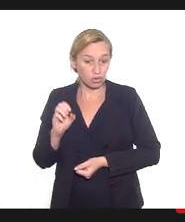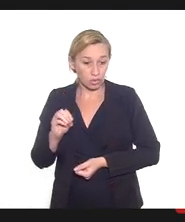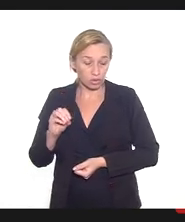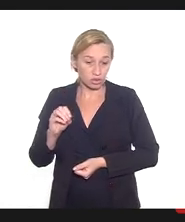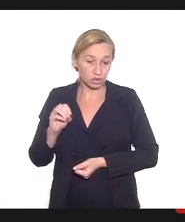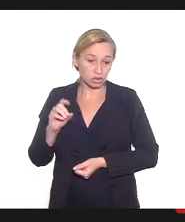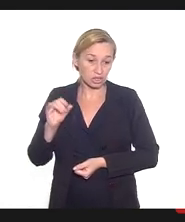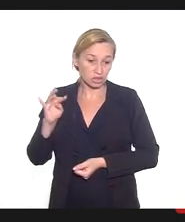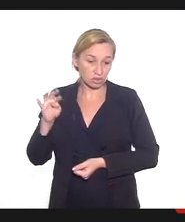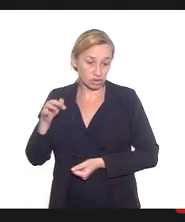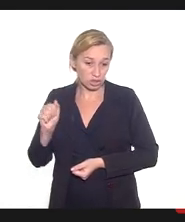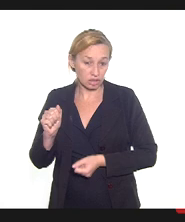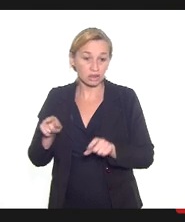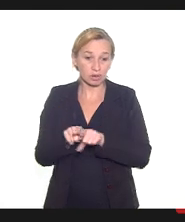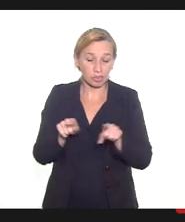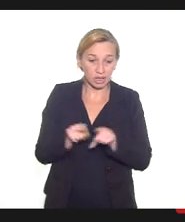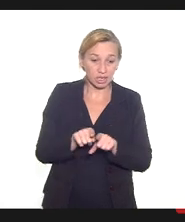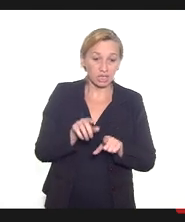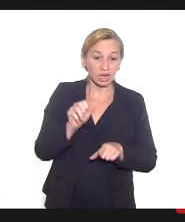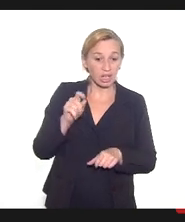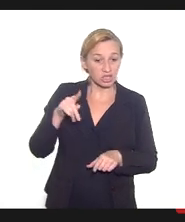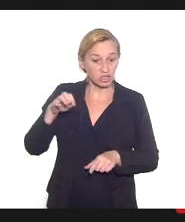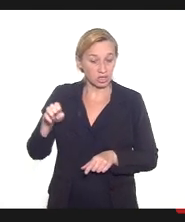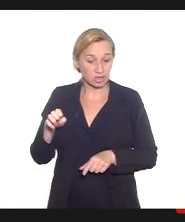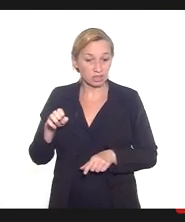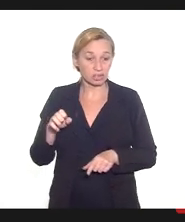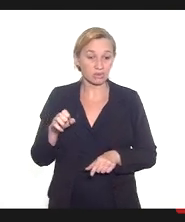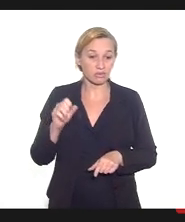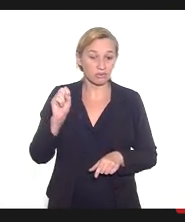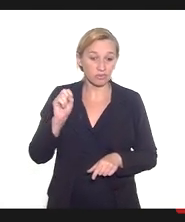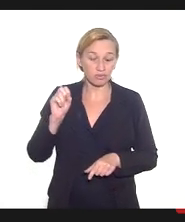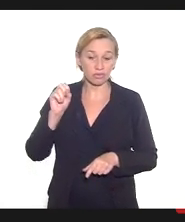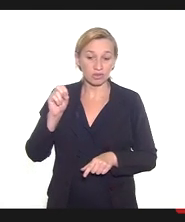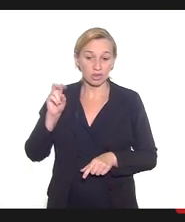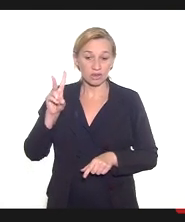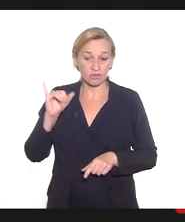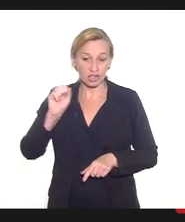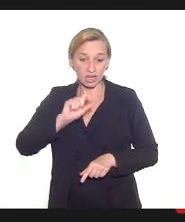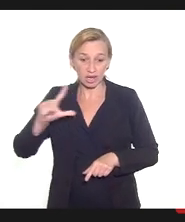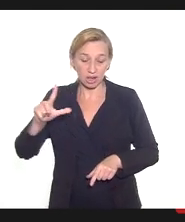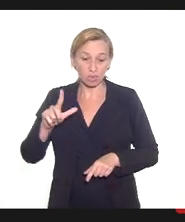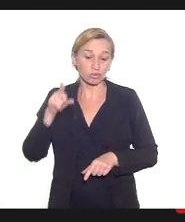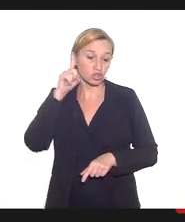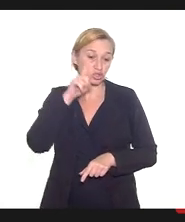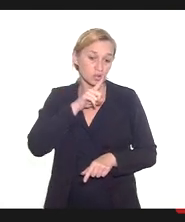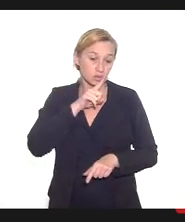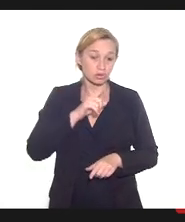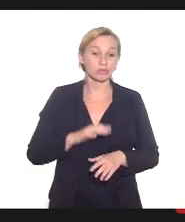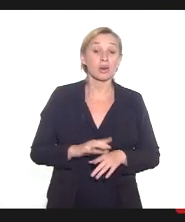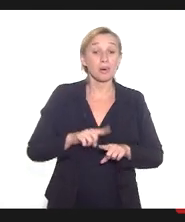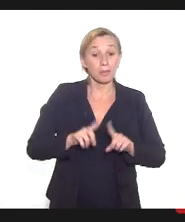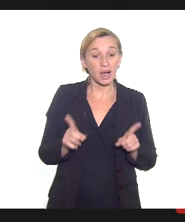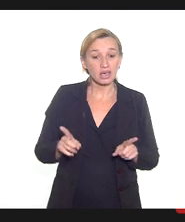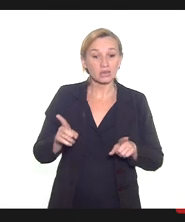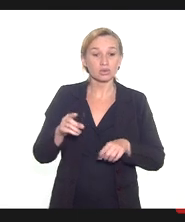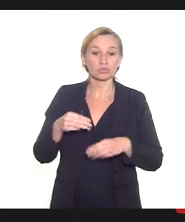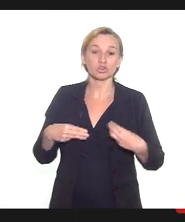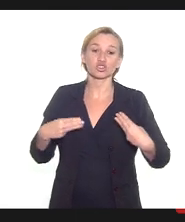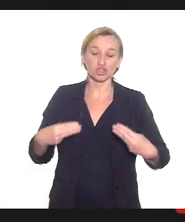com a vacina da Janssen, que também é de vetor viral, que são os Estados Unidos. Mas o Ministério,